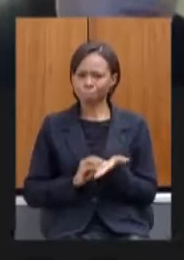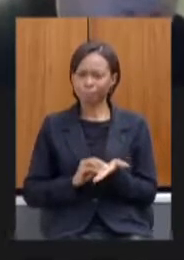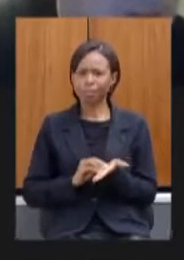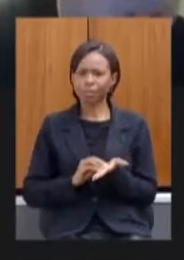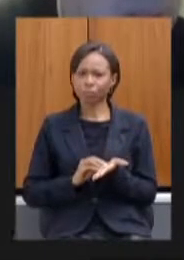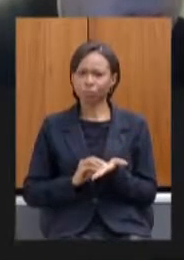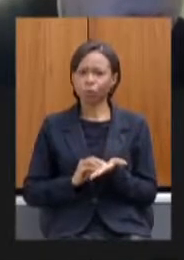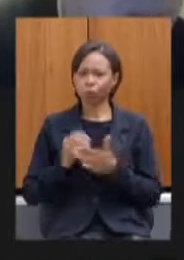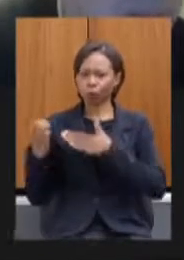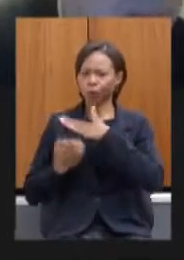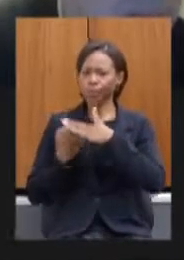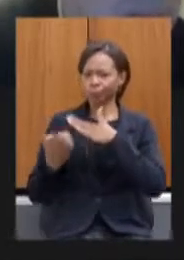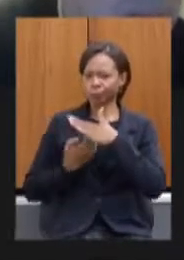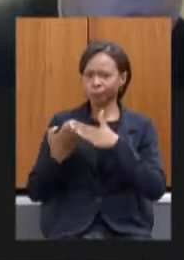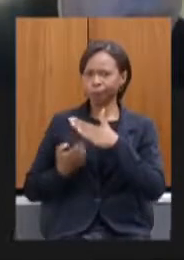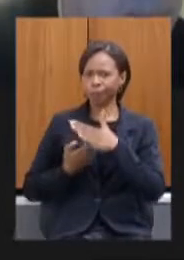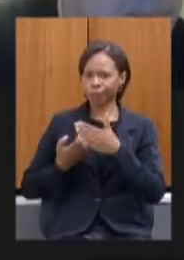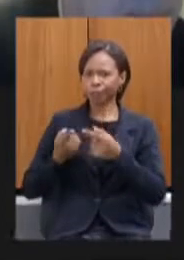fornecedores